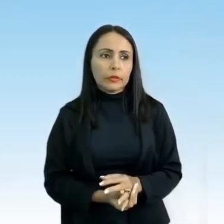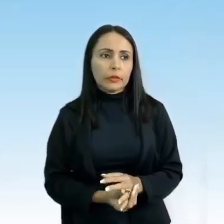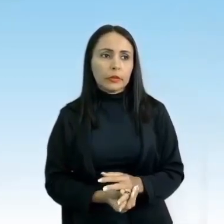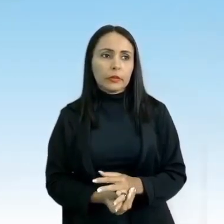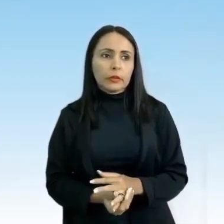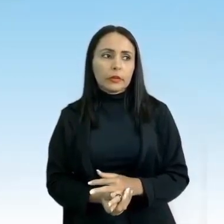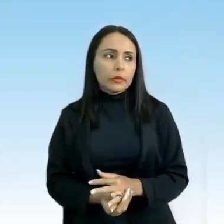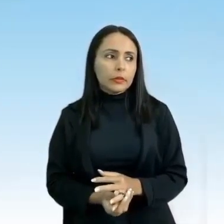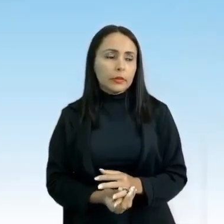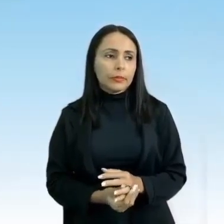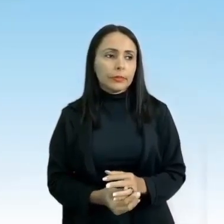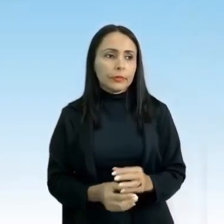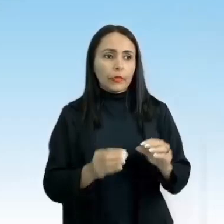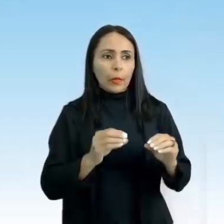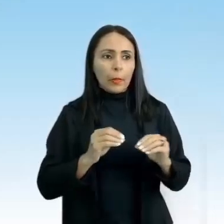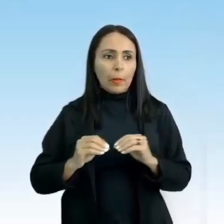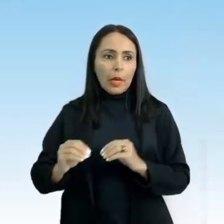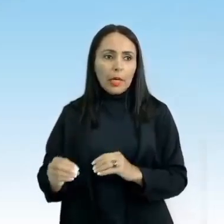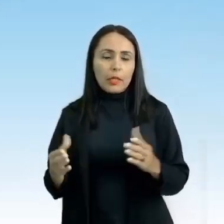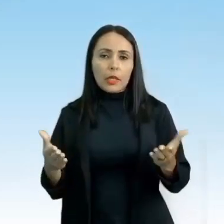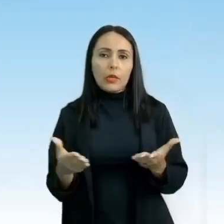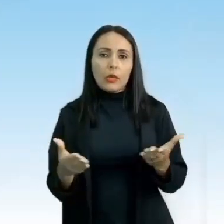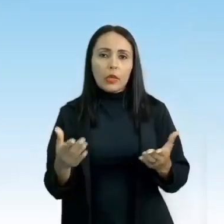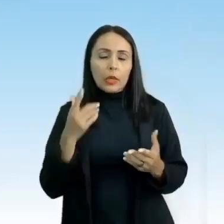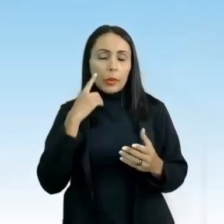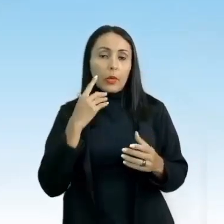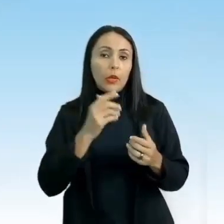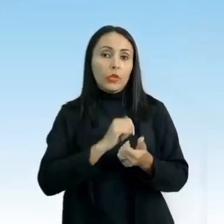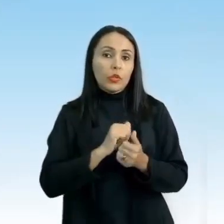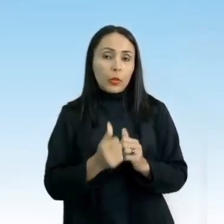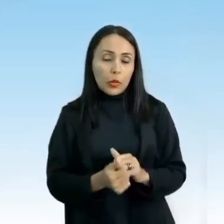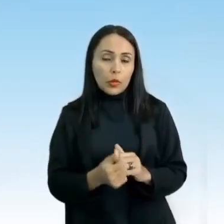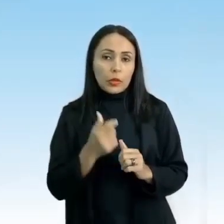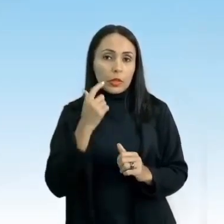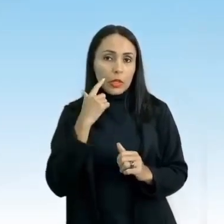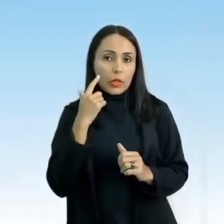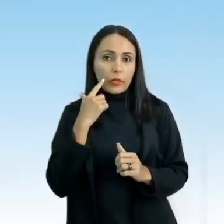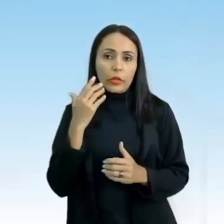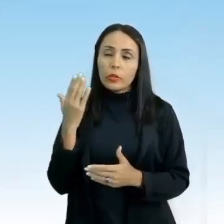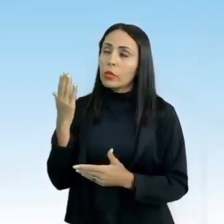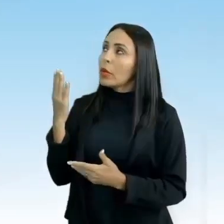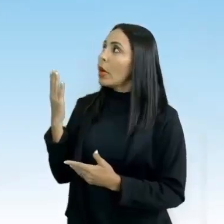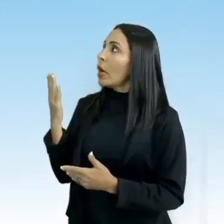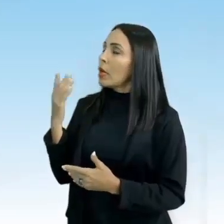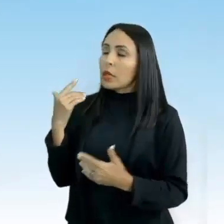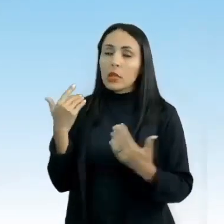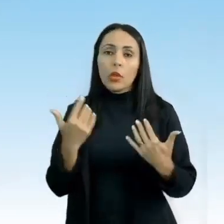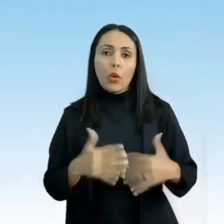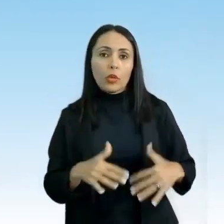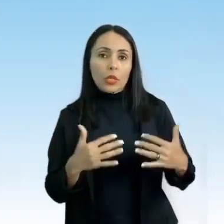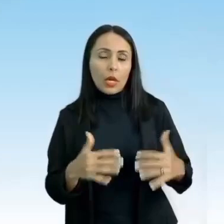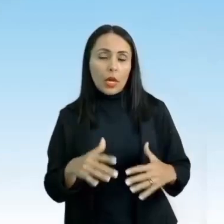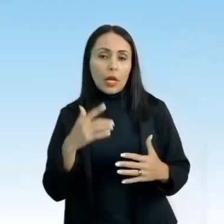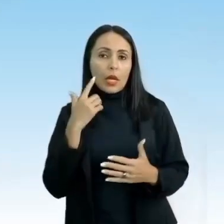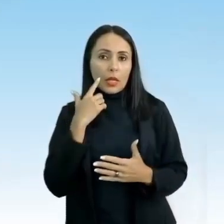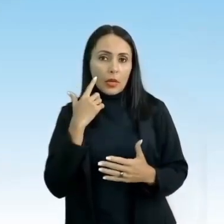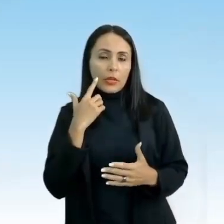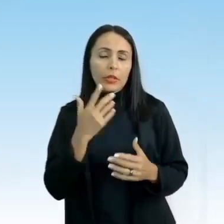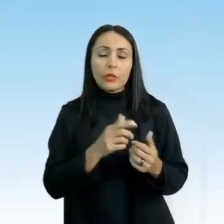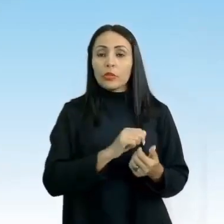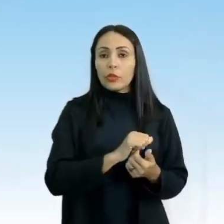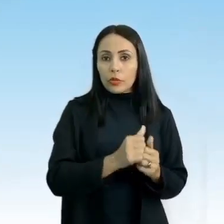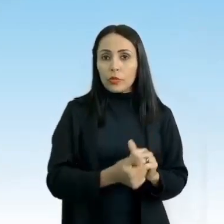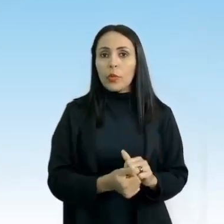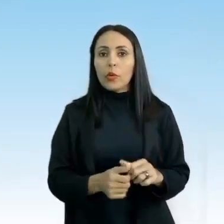Então, agora vamos passar, pessoal, para os esportes de aventura. Lembra que a nossa aula de hoje é sobre esportes